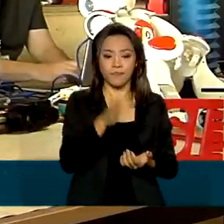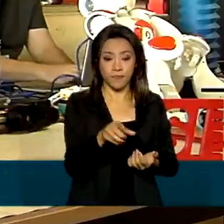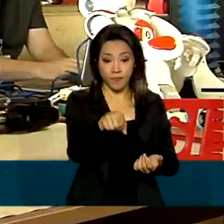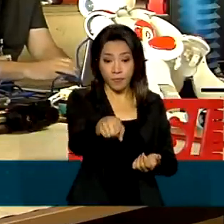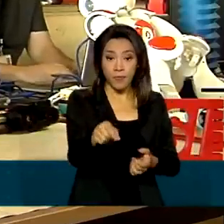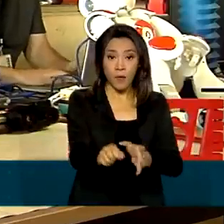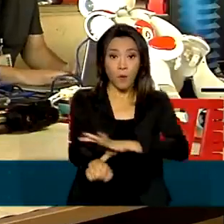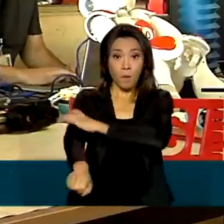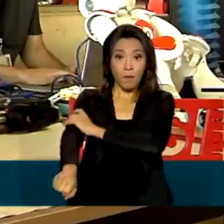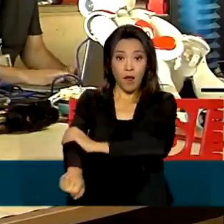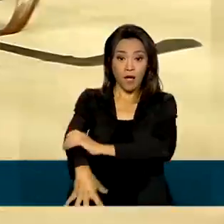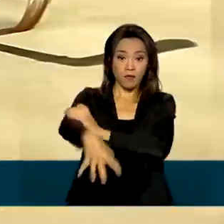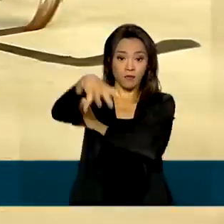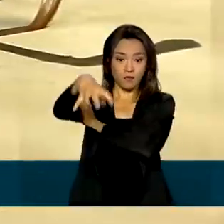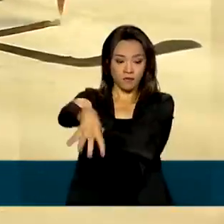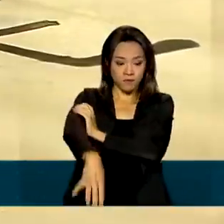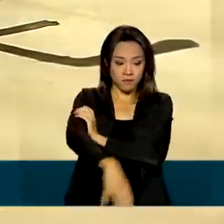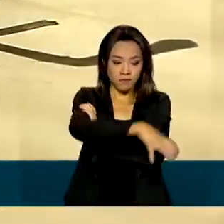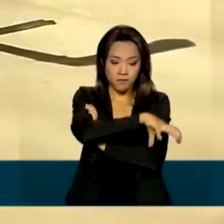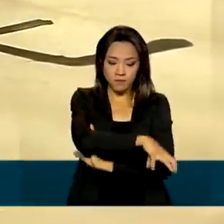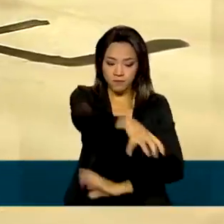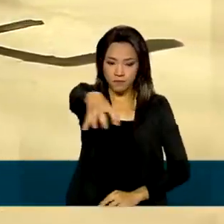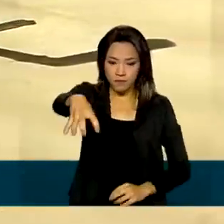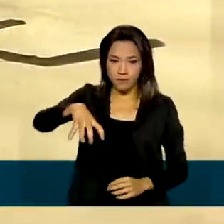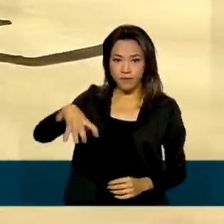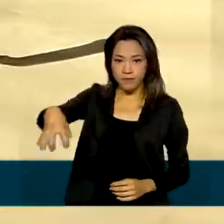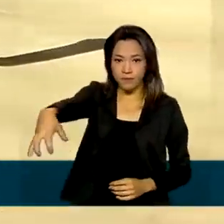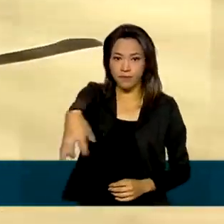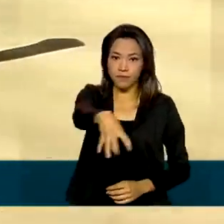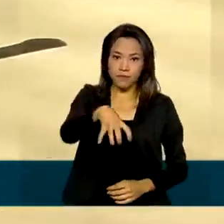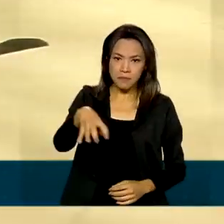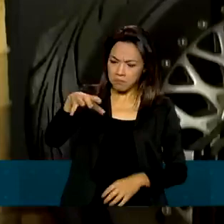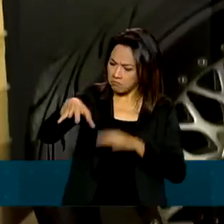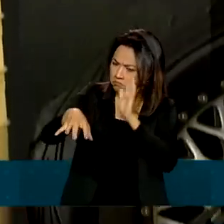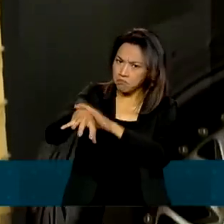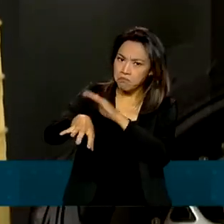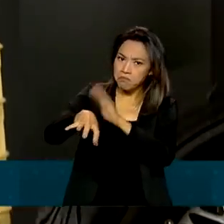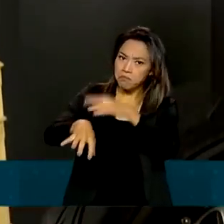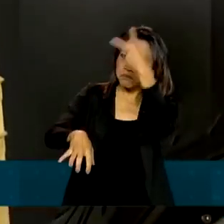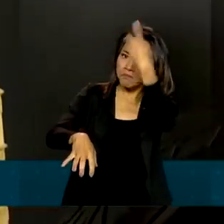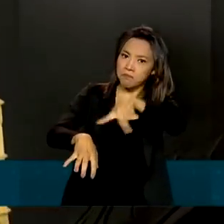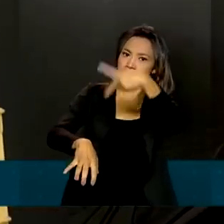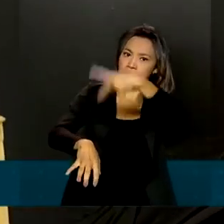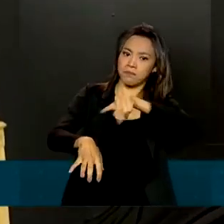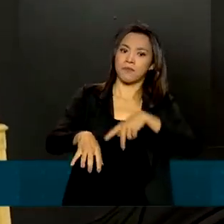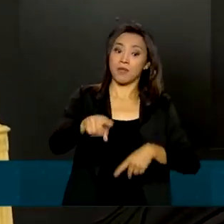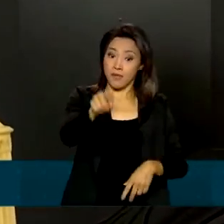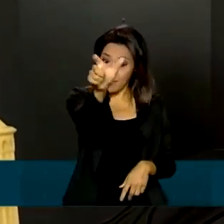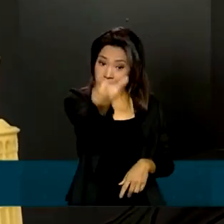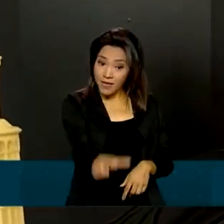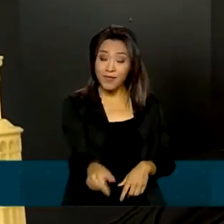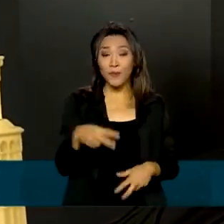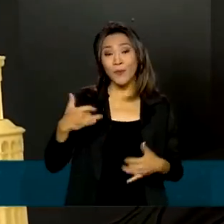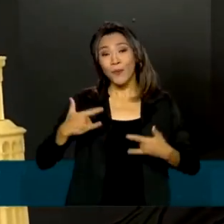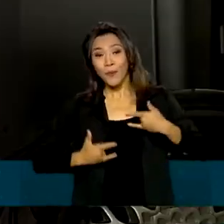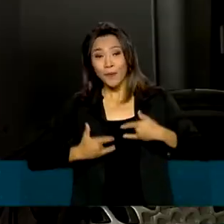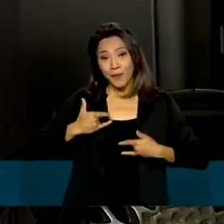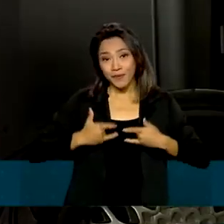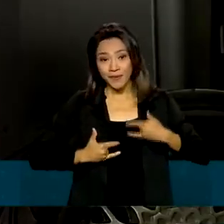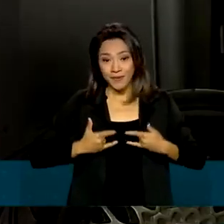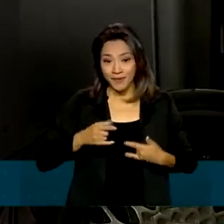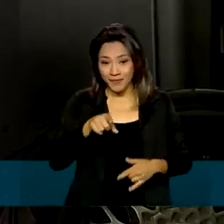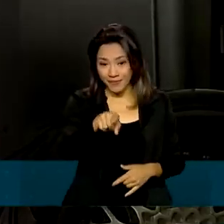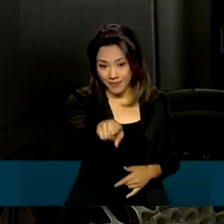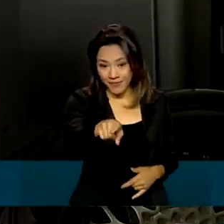braço robótico educacional que escreve de forma autônoma. E este é o Nau, um robô humanoide.